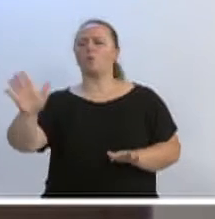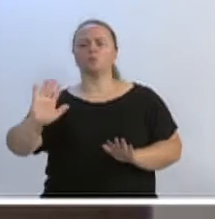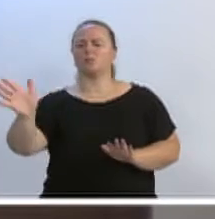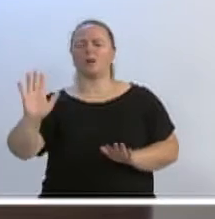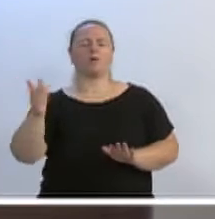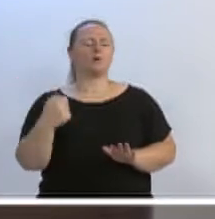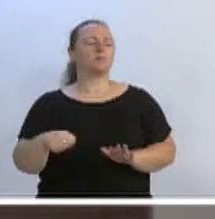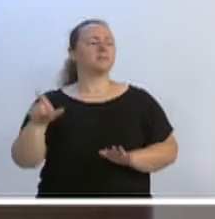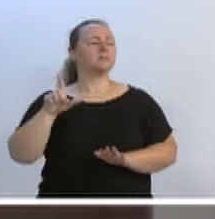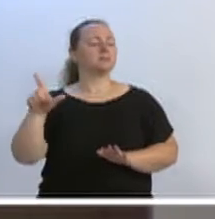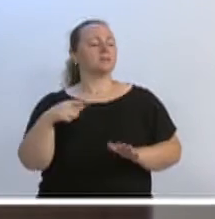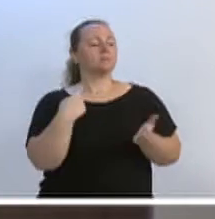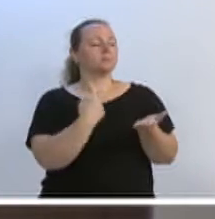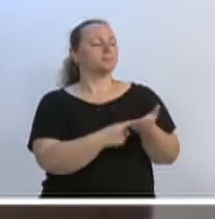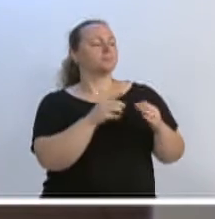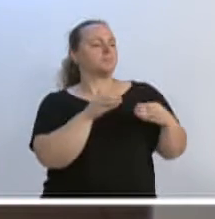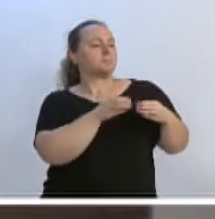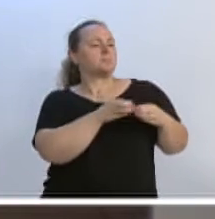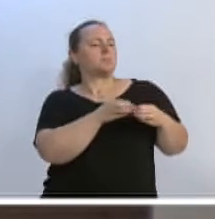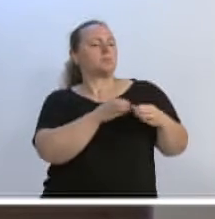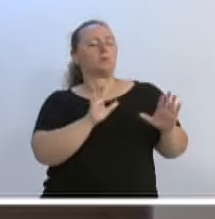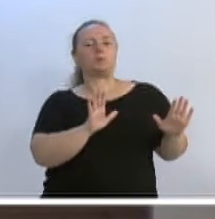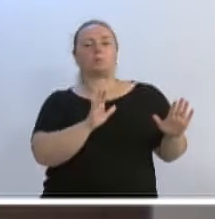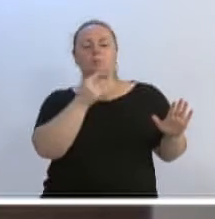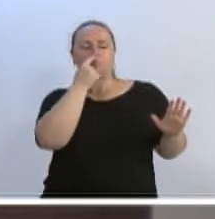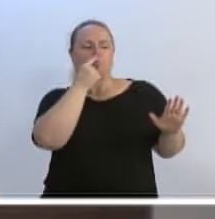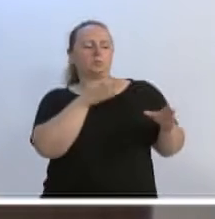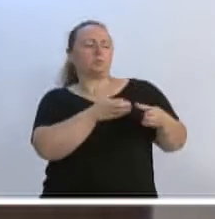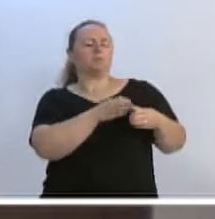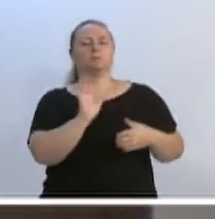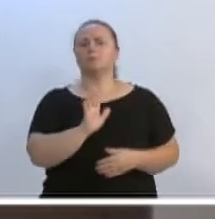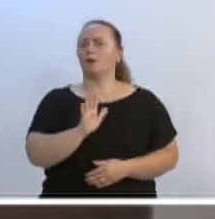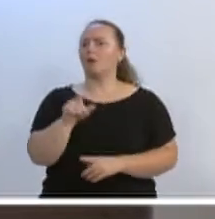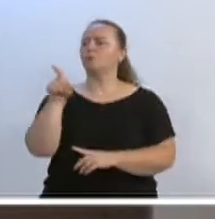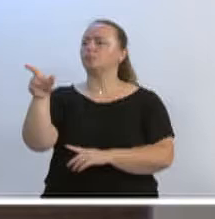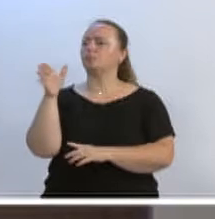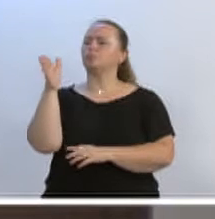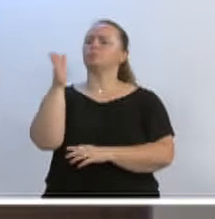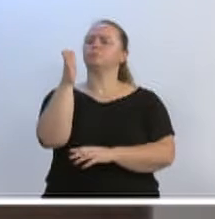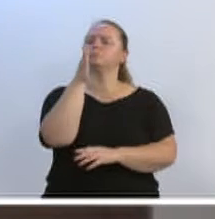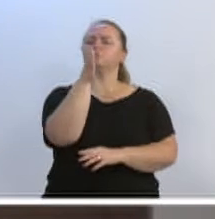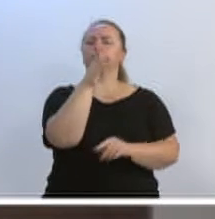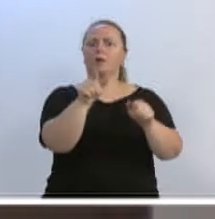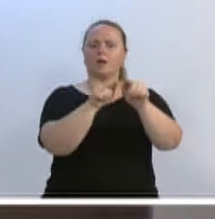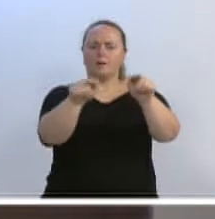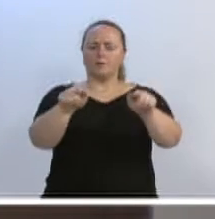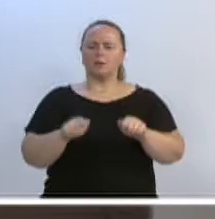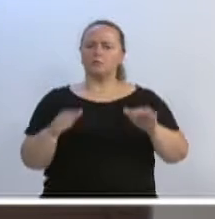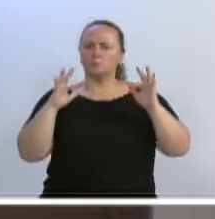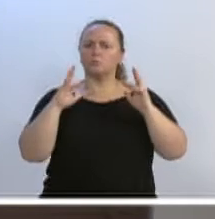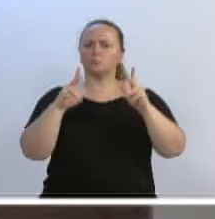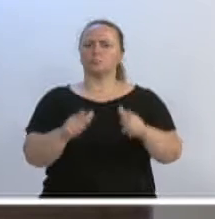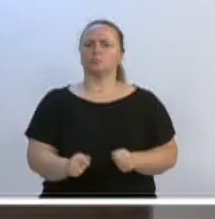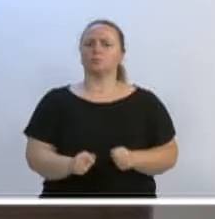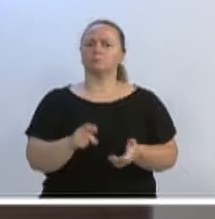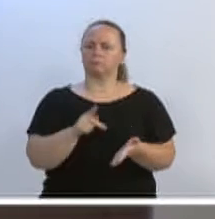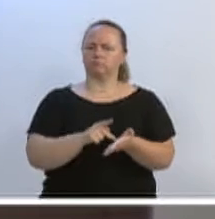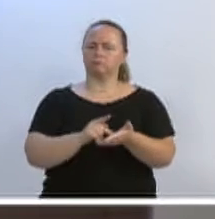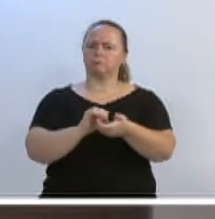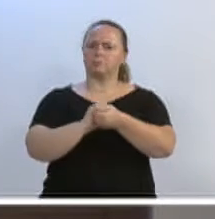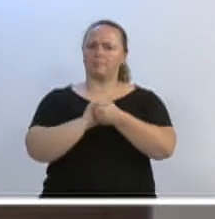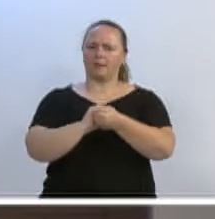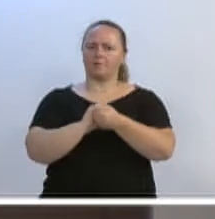esquece a sua comunidade. Então, parabéns, o senhor bateu na porta de todos e está sendo atendido com isso. Aqui, quero também, mais uma vez,